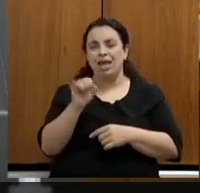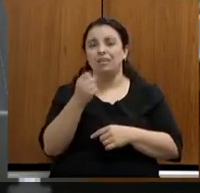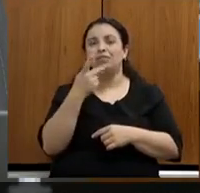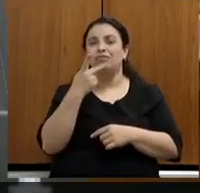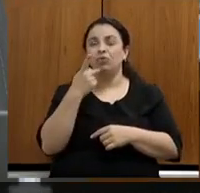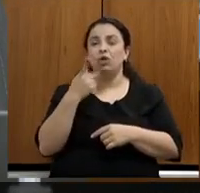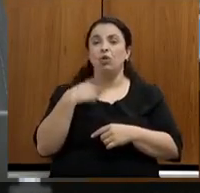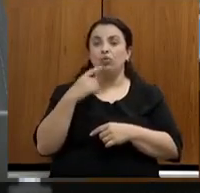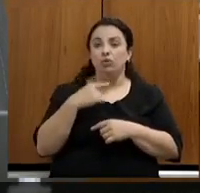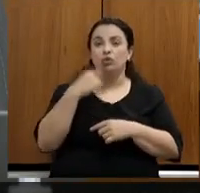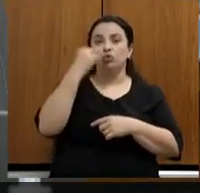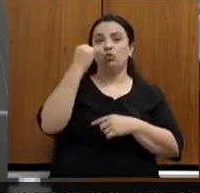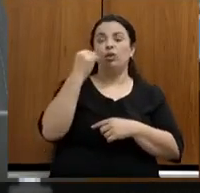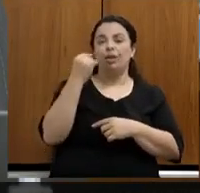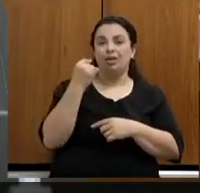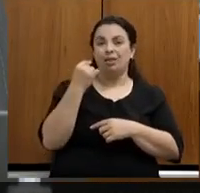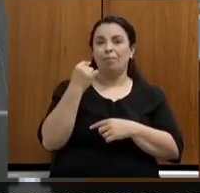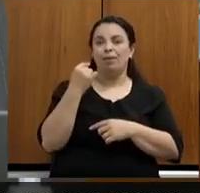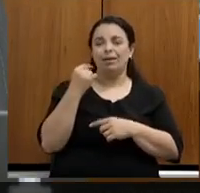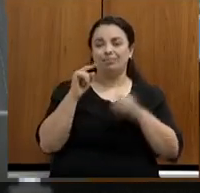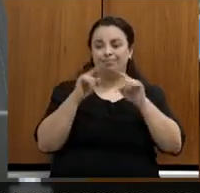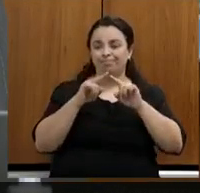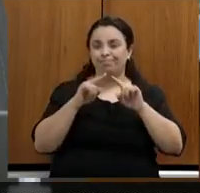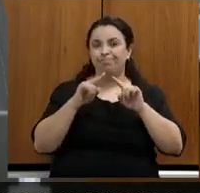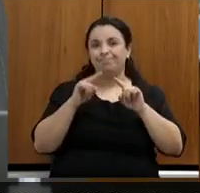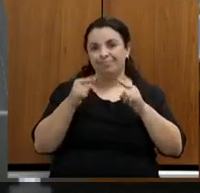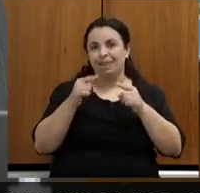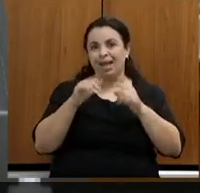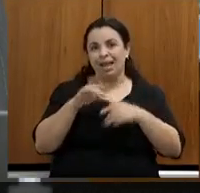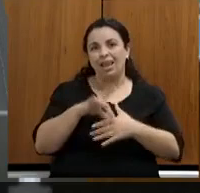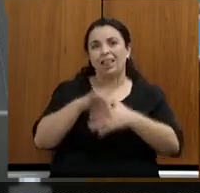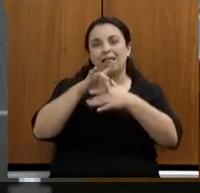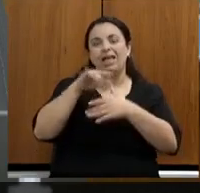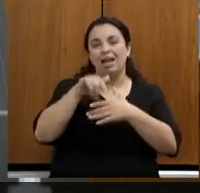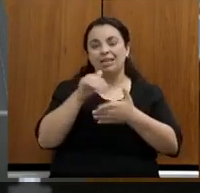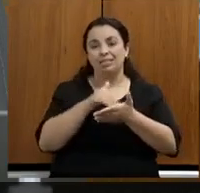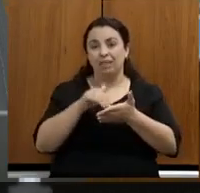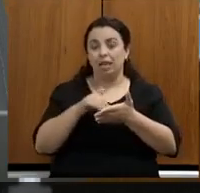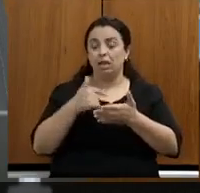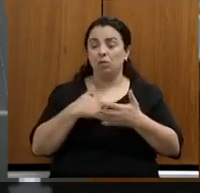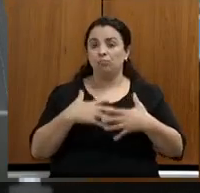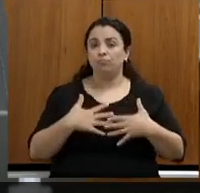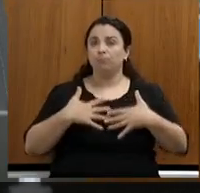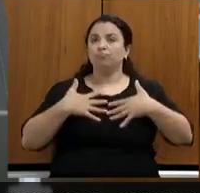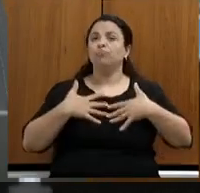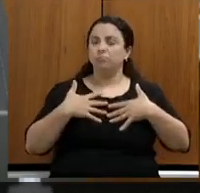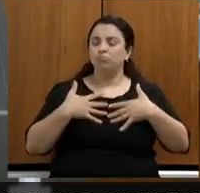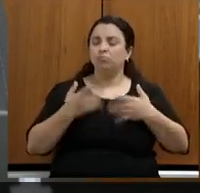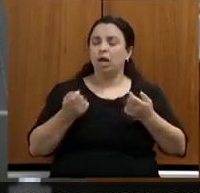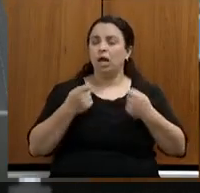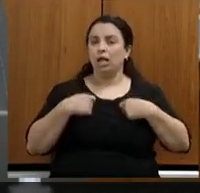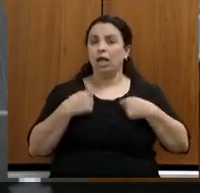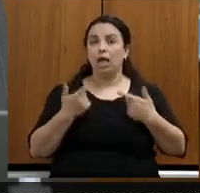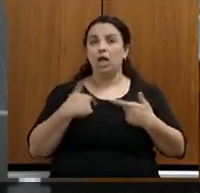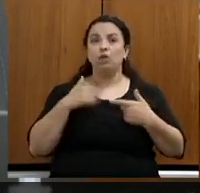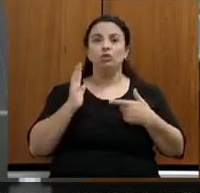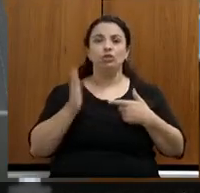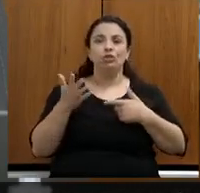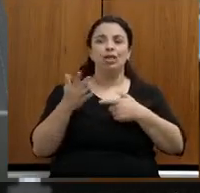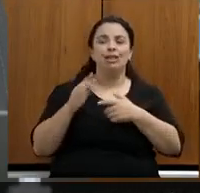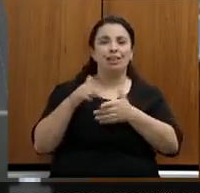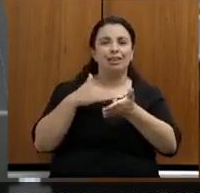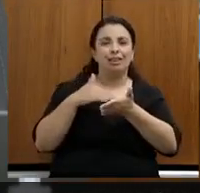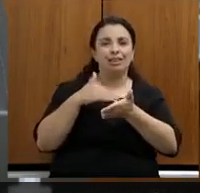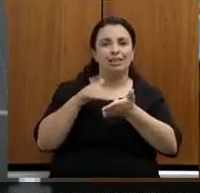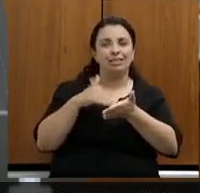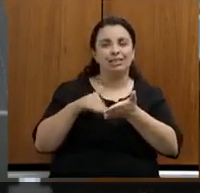carreira para estar à frente dessa secretaria, que a mim muito orgulha, porque estou no Cisema desde 2002,